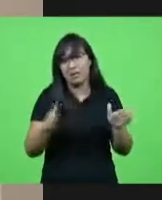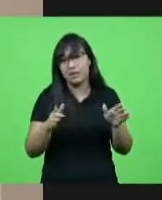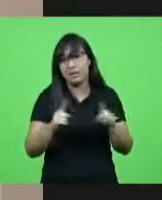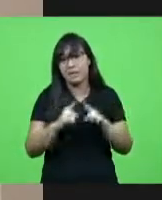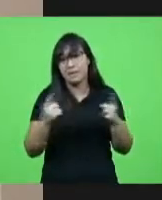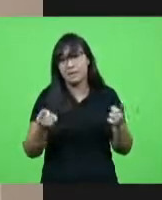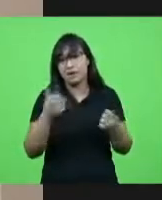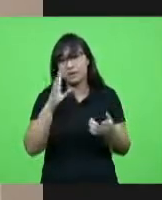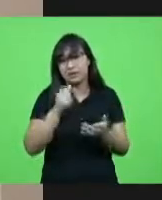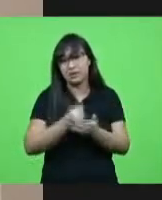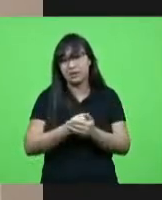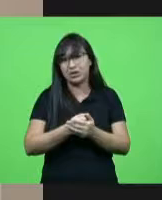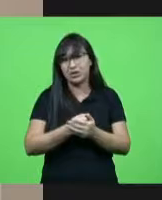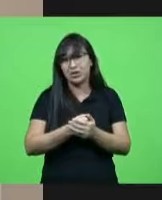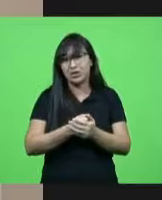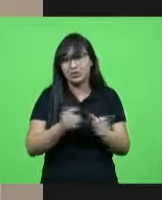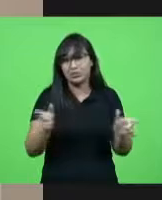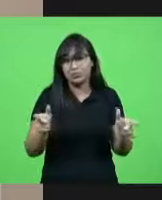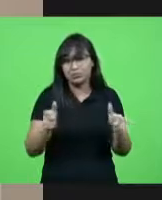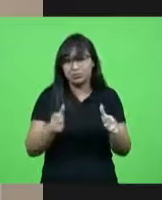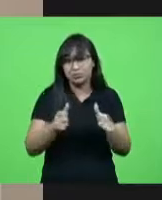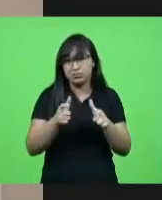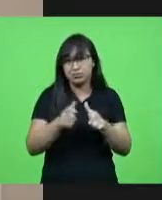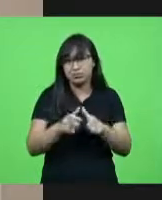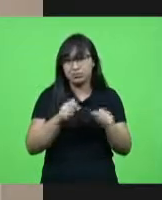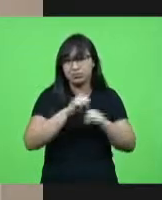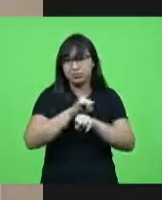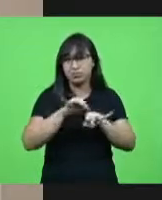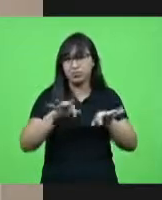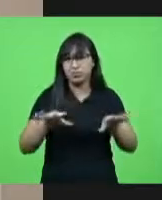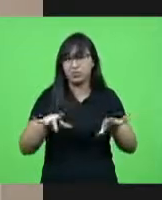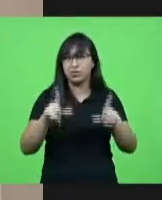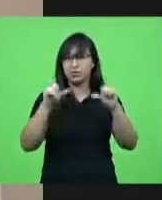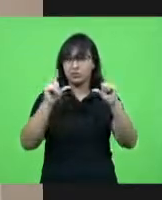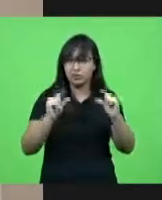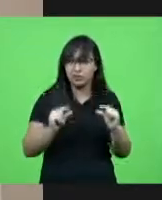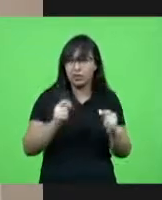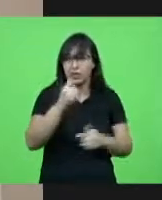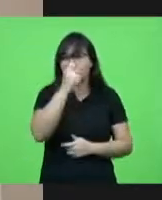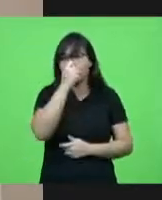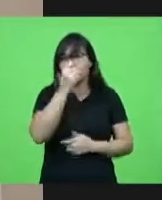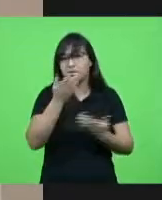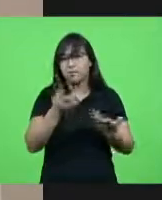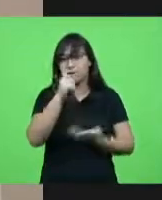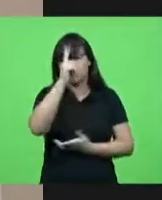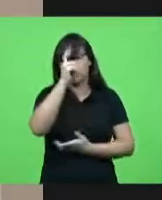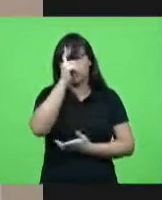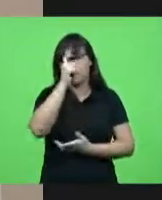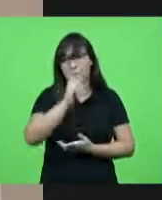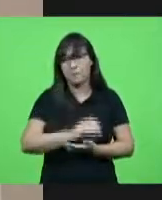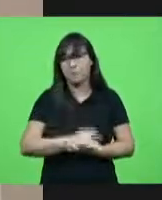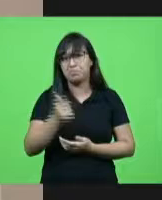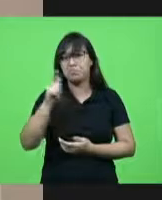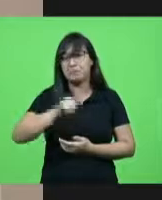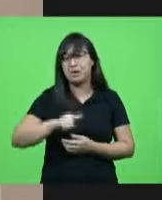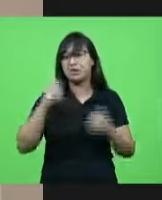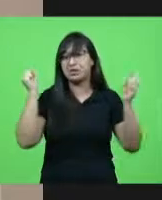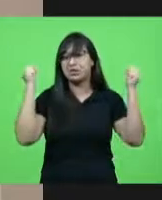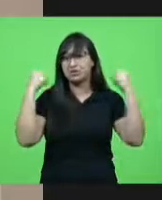contágios e desafogar a rede hospitalar que na manhã de hoje já estava 100% ocupada o caso de Xancherê